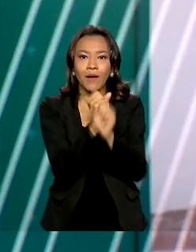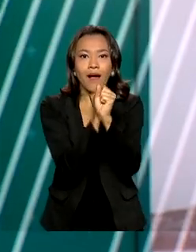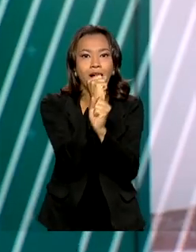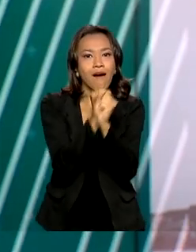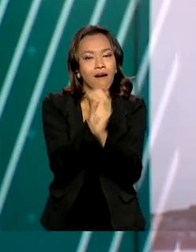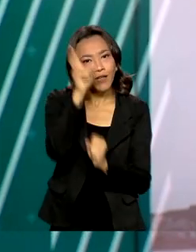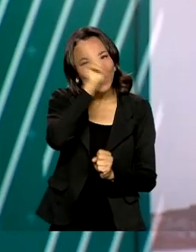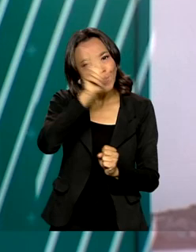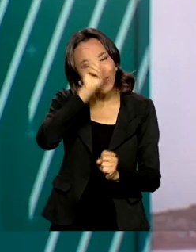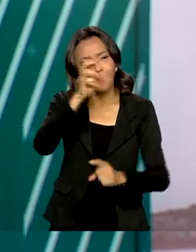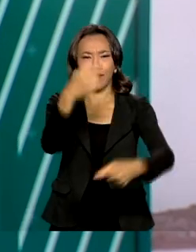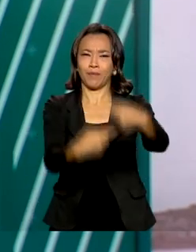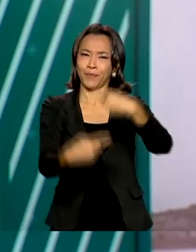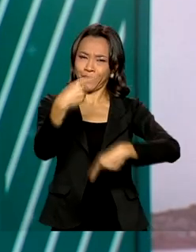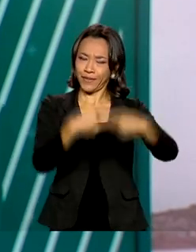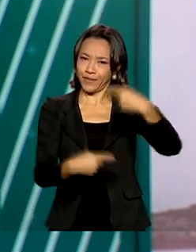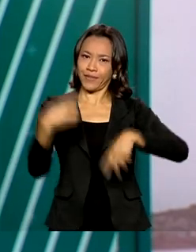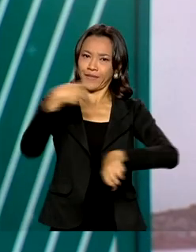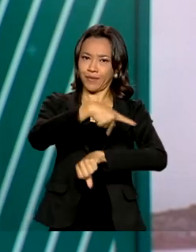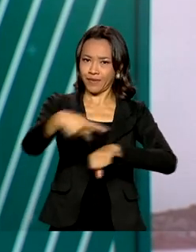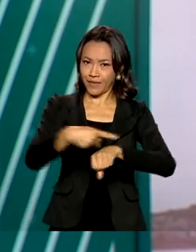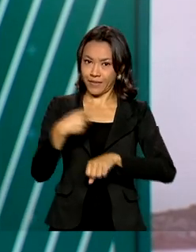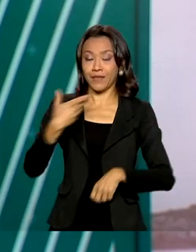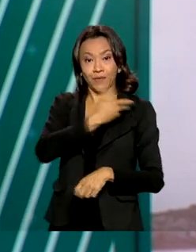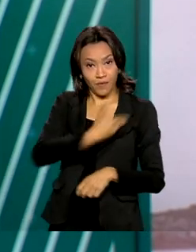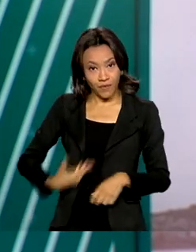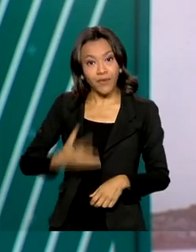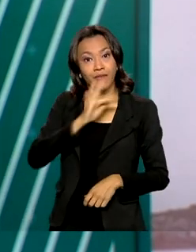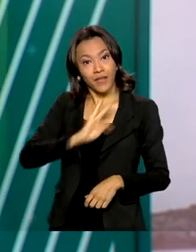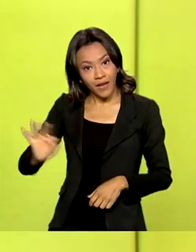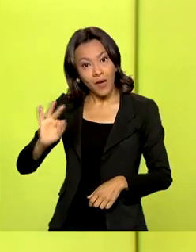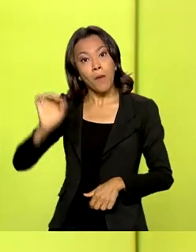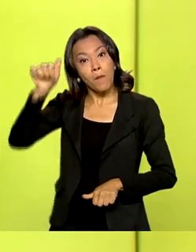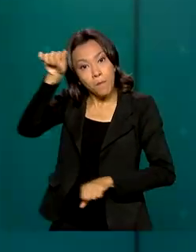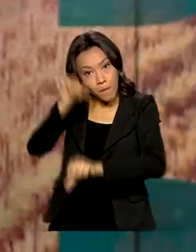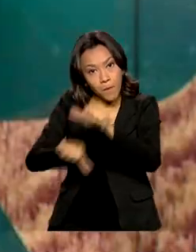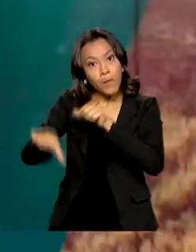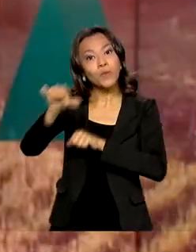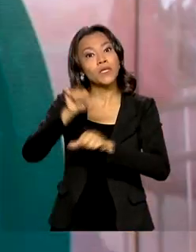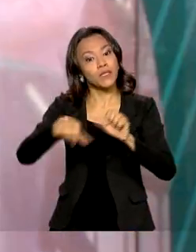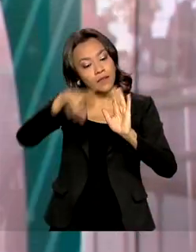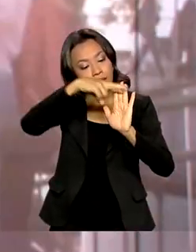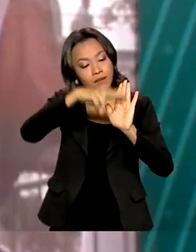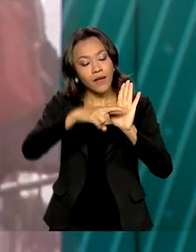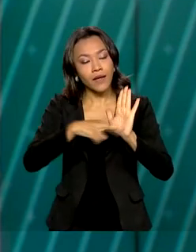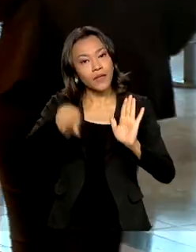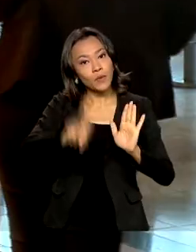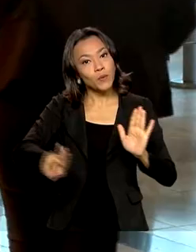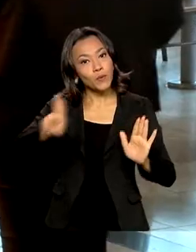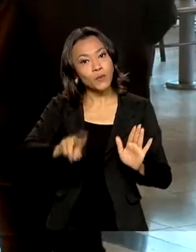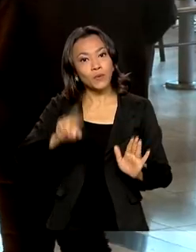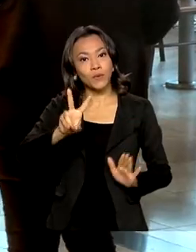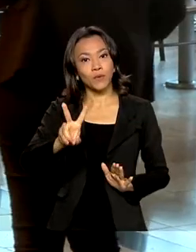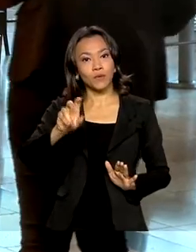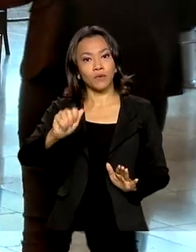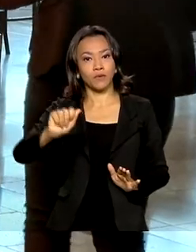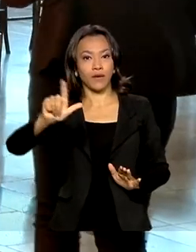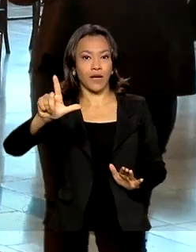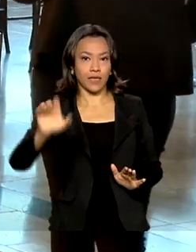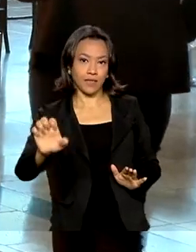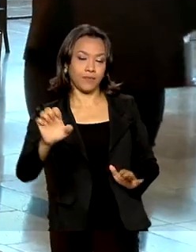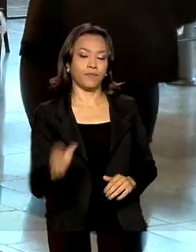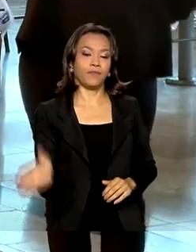política pública no país. E o governo federal propõe mudanças nas regras de utilização do vale. A